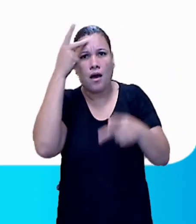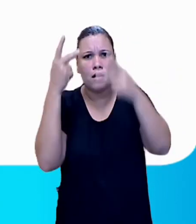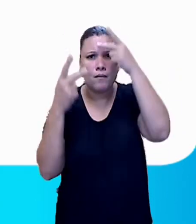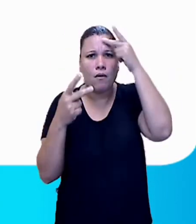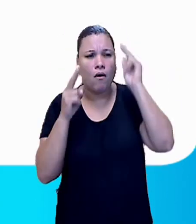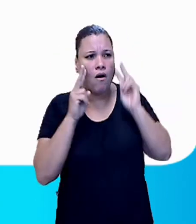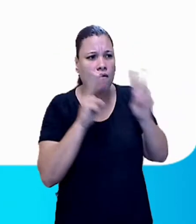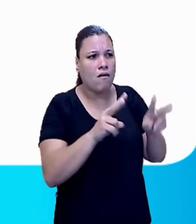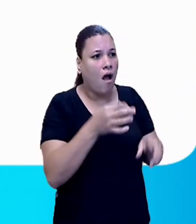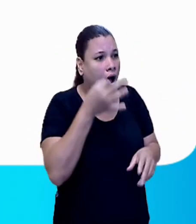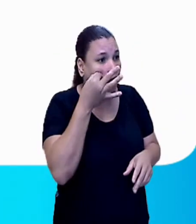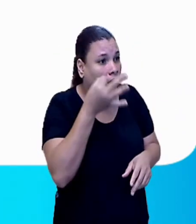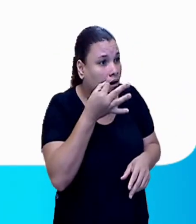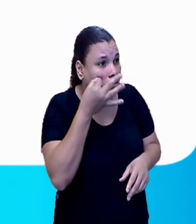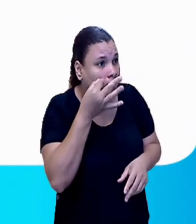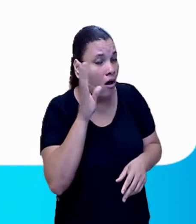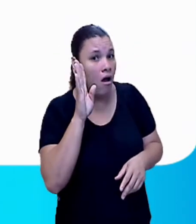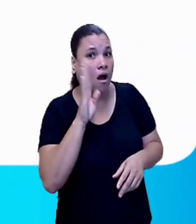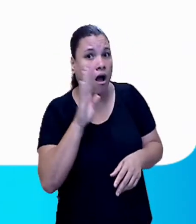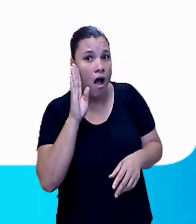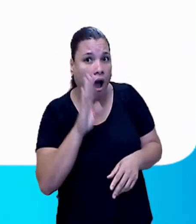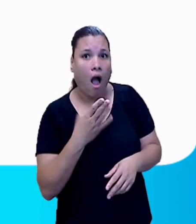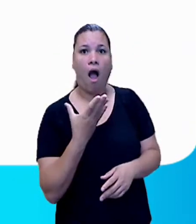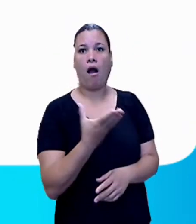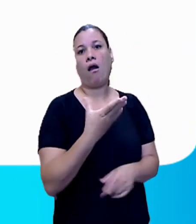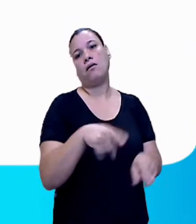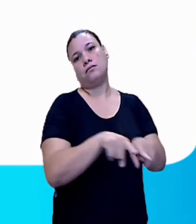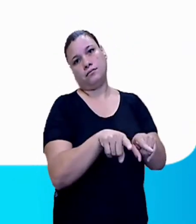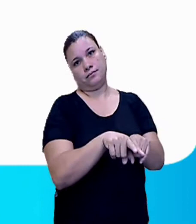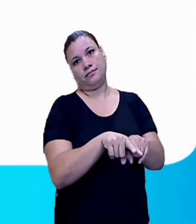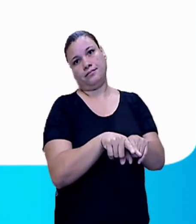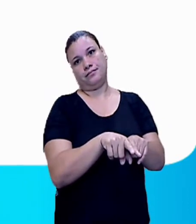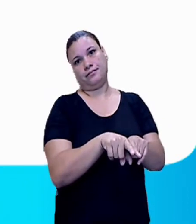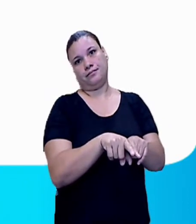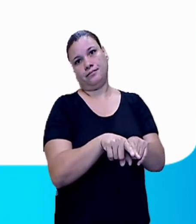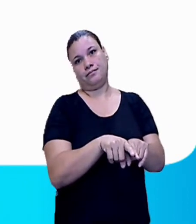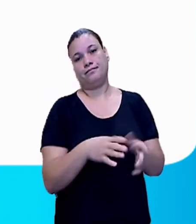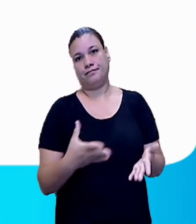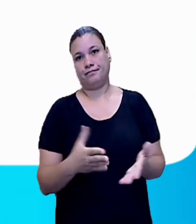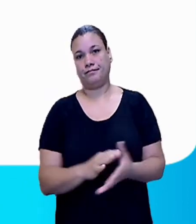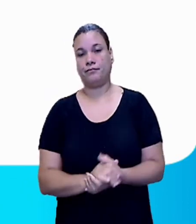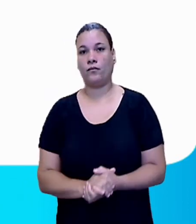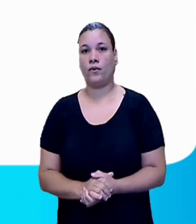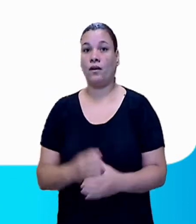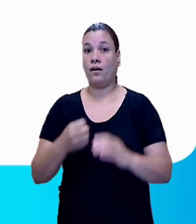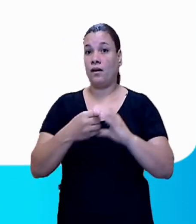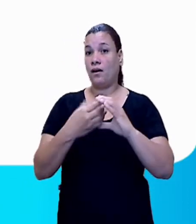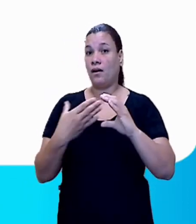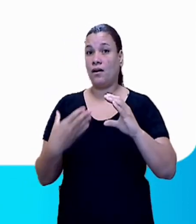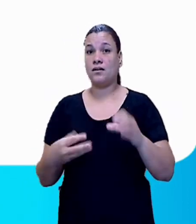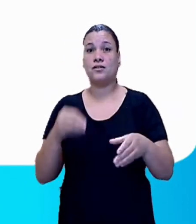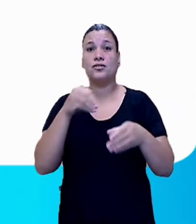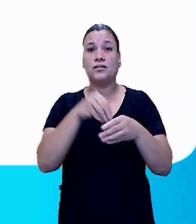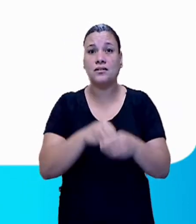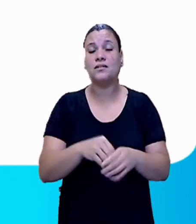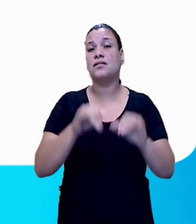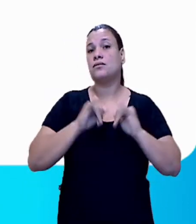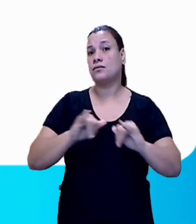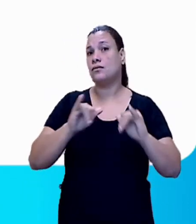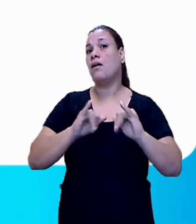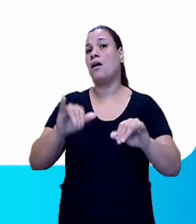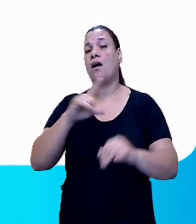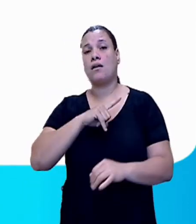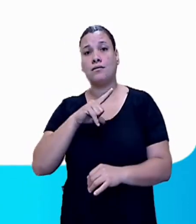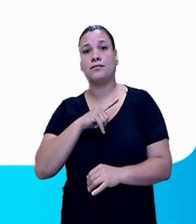Pois é. O que é importante a gente perceber, que existem características do anúncio publicitário. E aqui nós